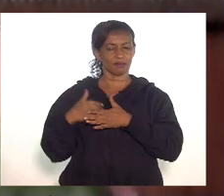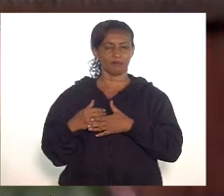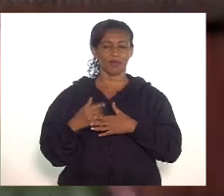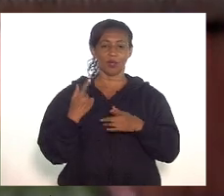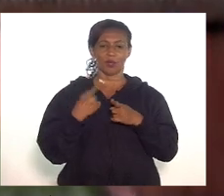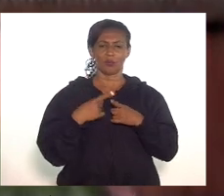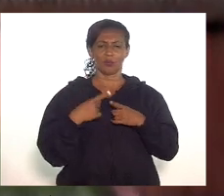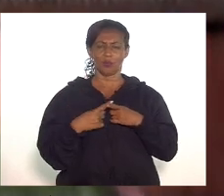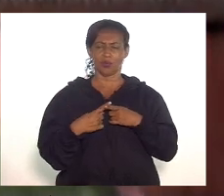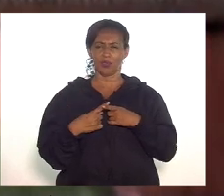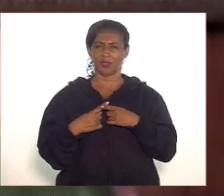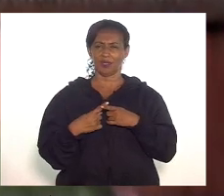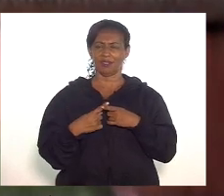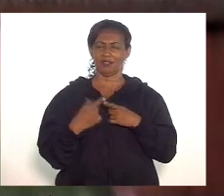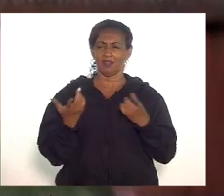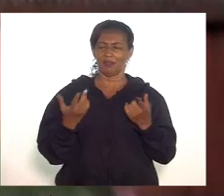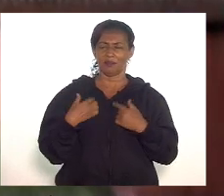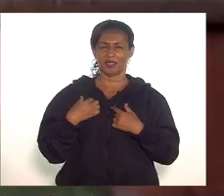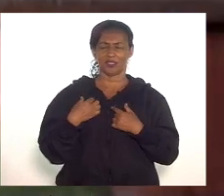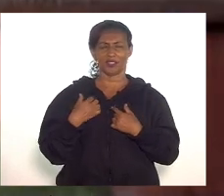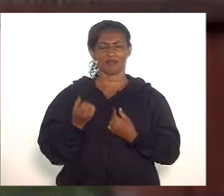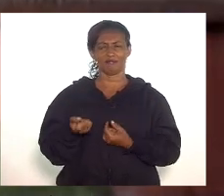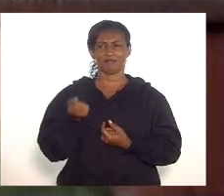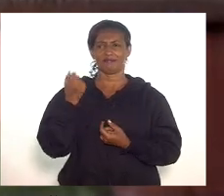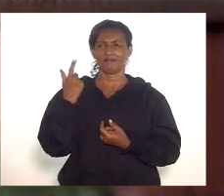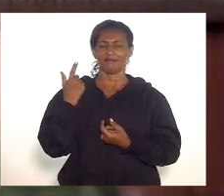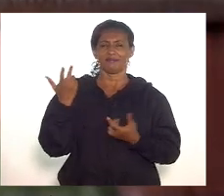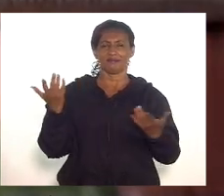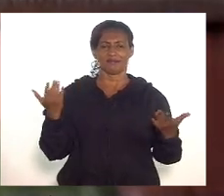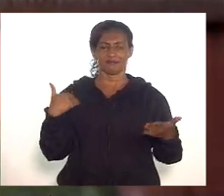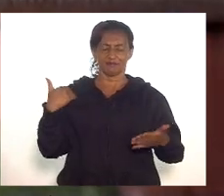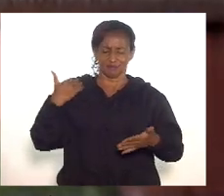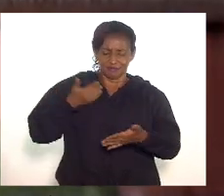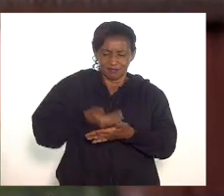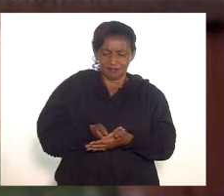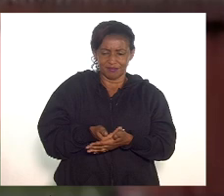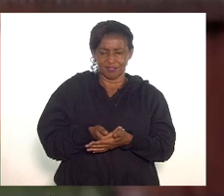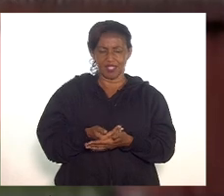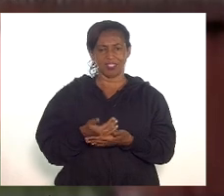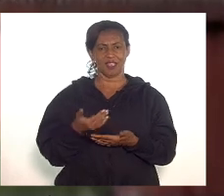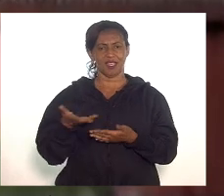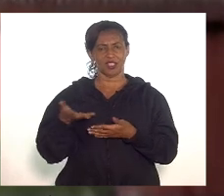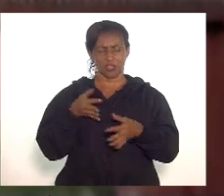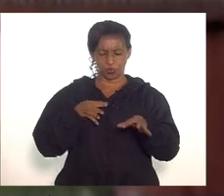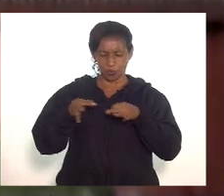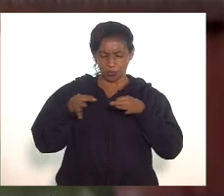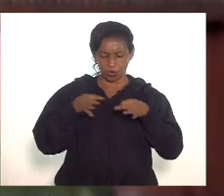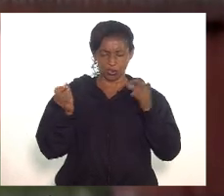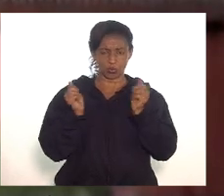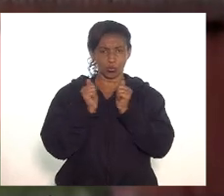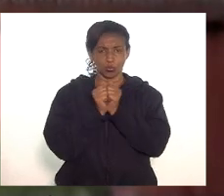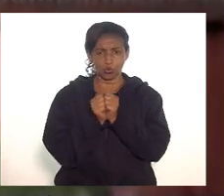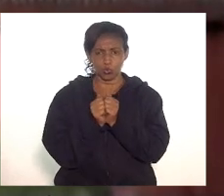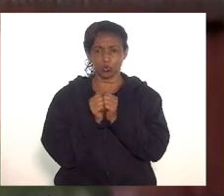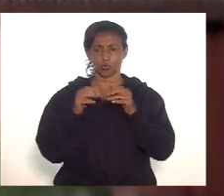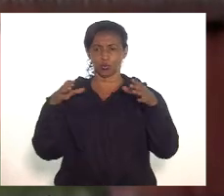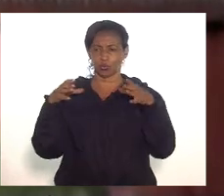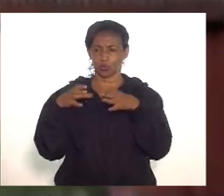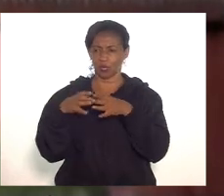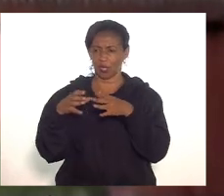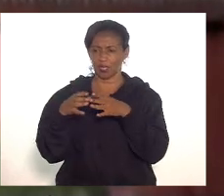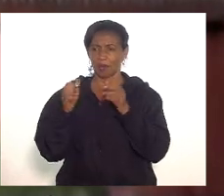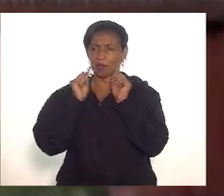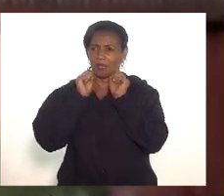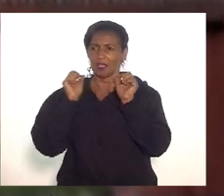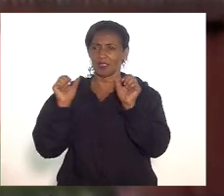porque causa bastante espécie para nós, né? Nós buscamos o entendimento do projeto junto à equipe de assessoria da